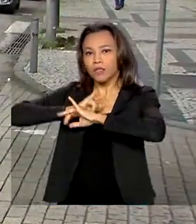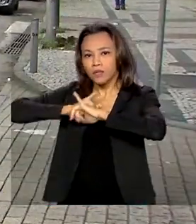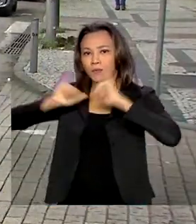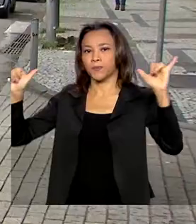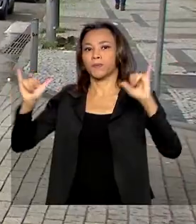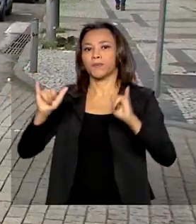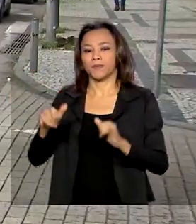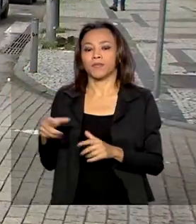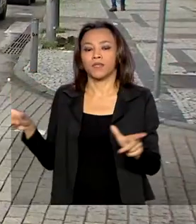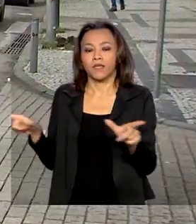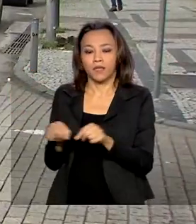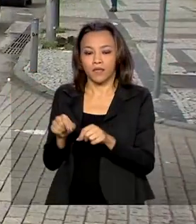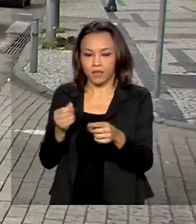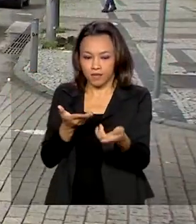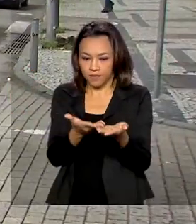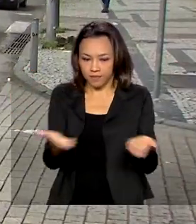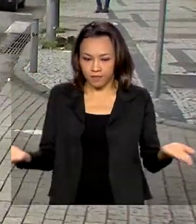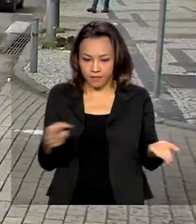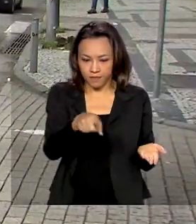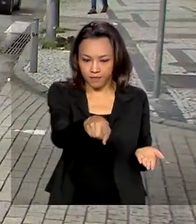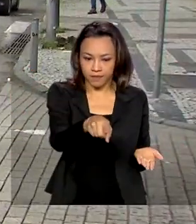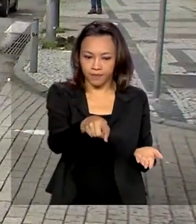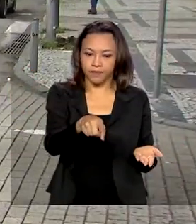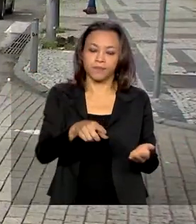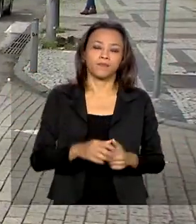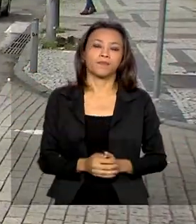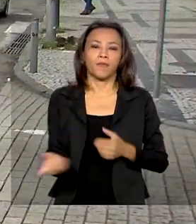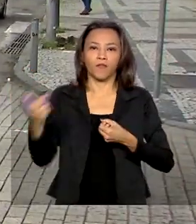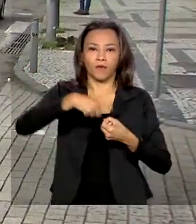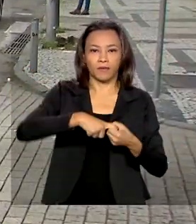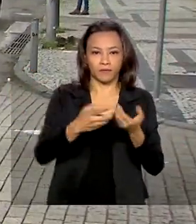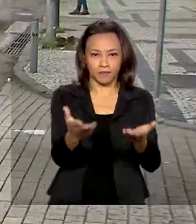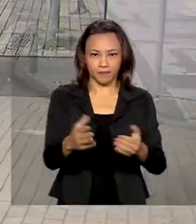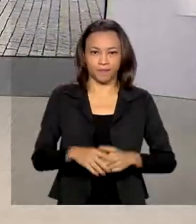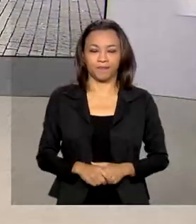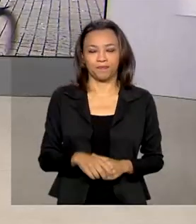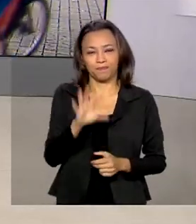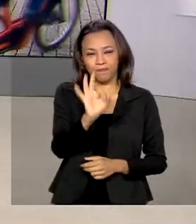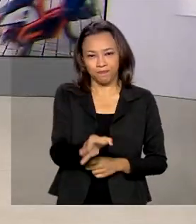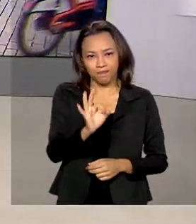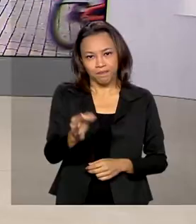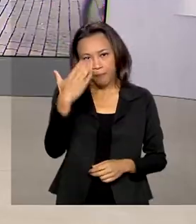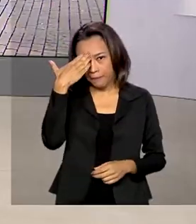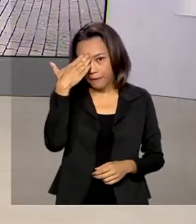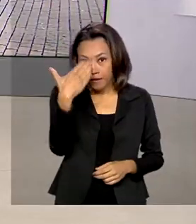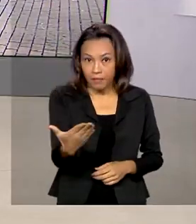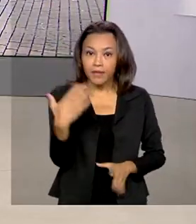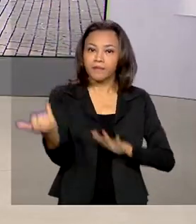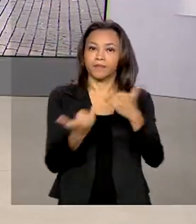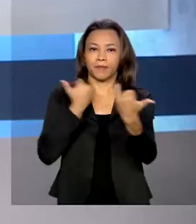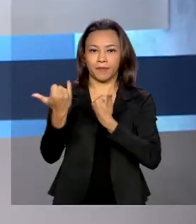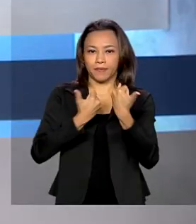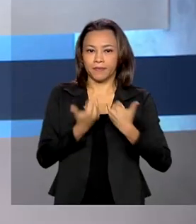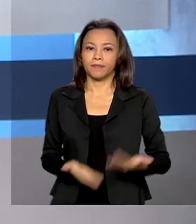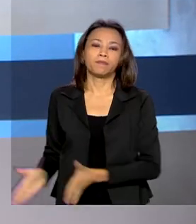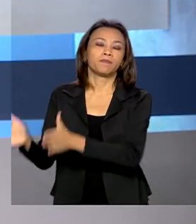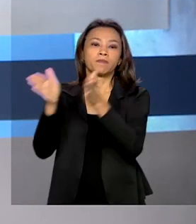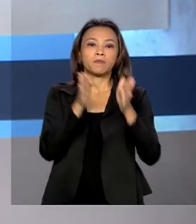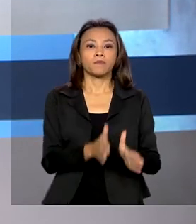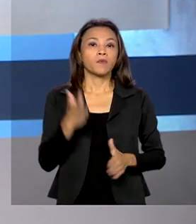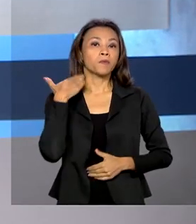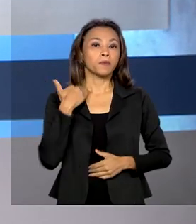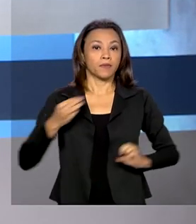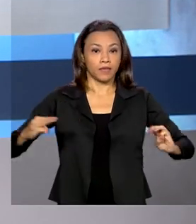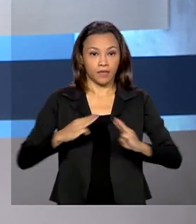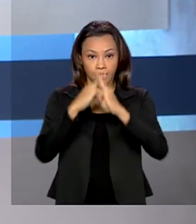gov.br barra Anvisa. Voltamos com você. Tá certo, Alessandra. Obrigada pelas suas informações. A